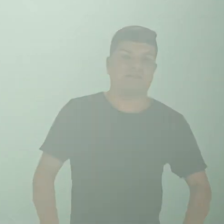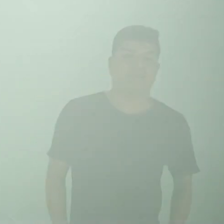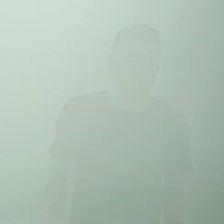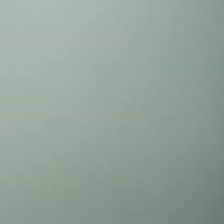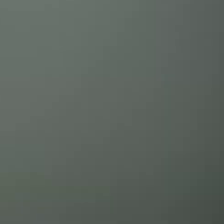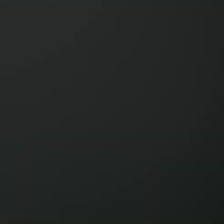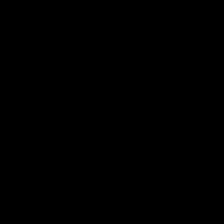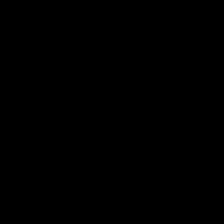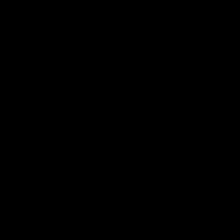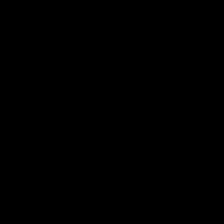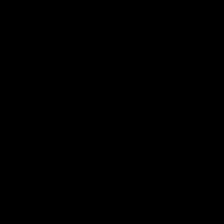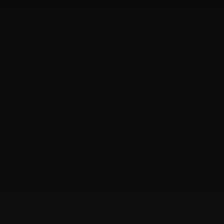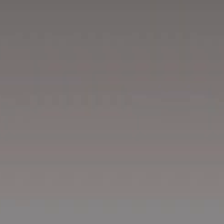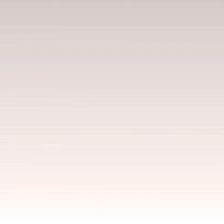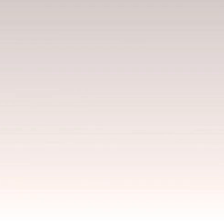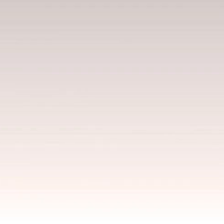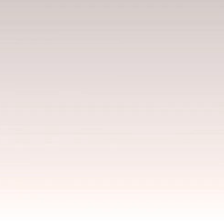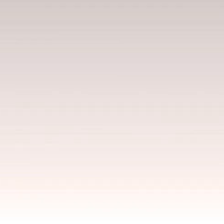a próxima.